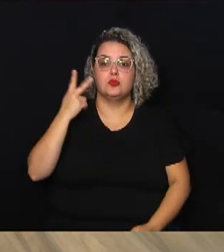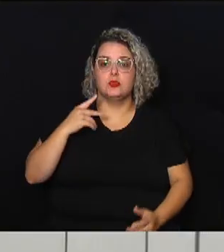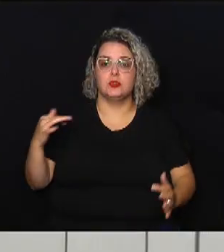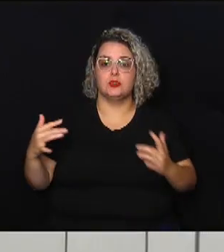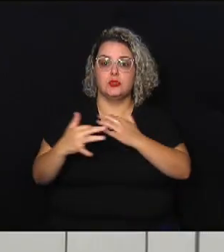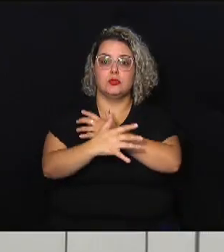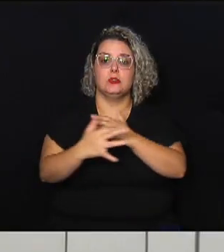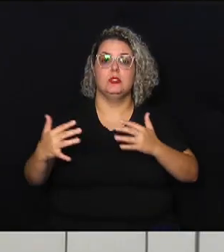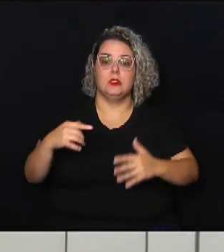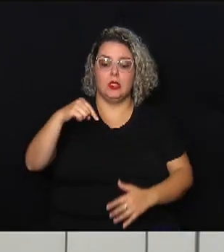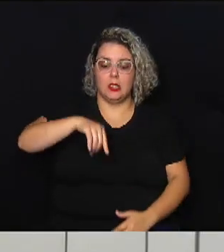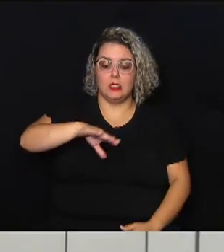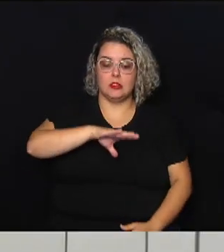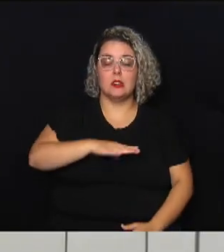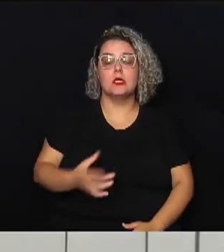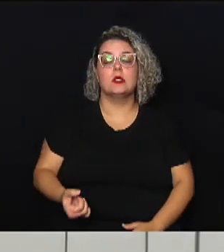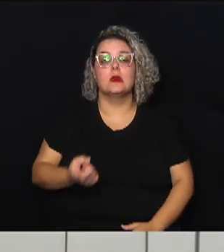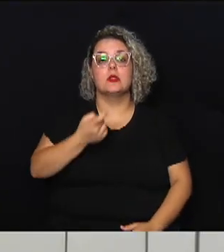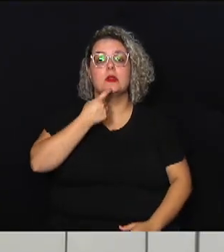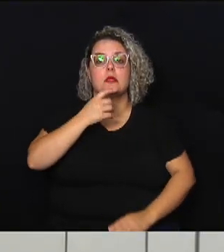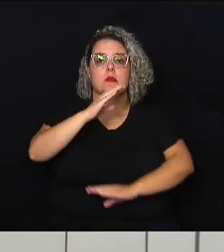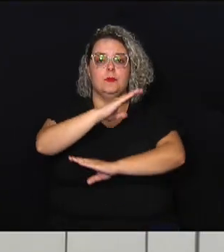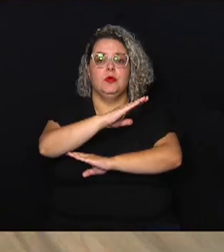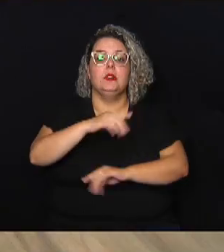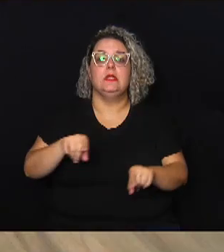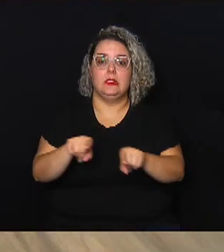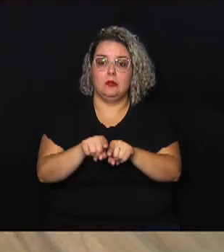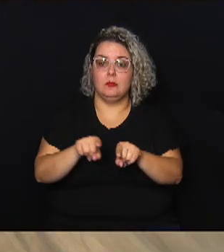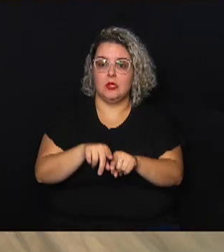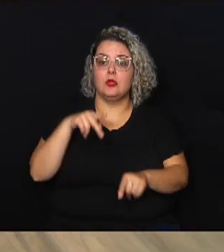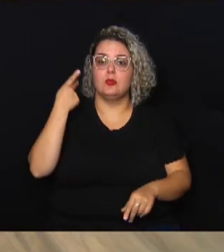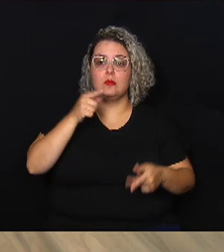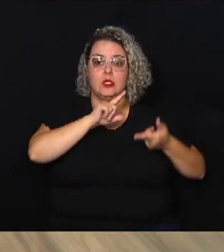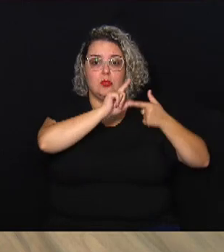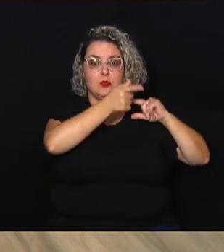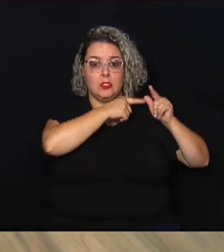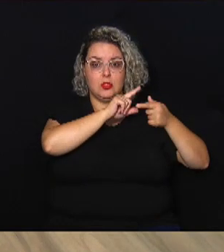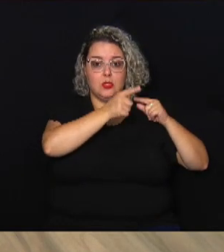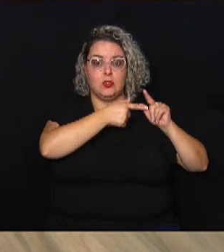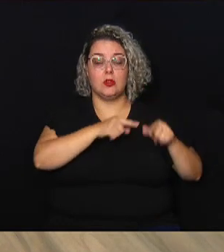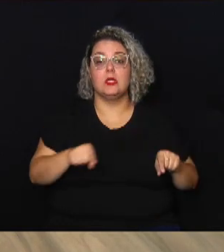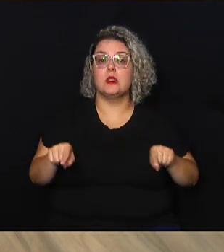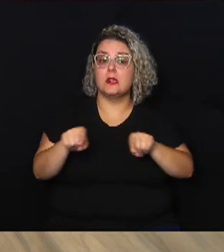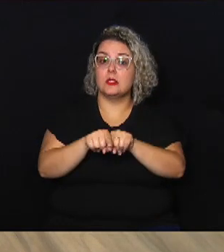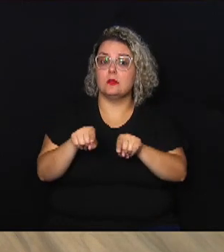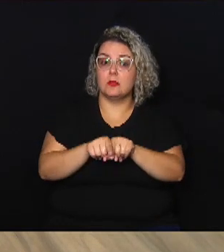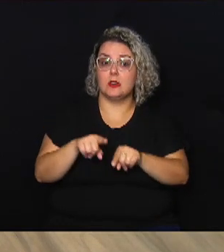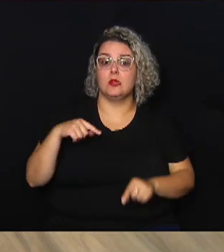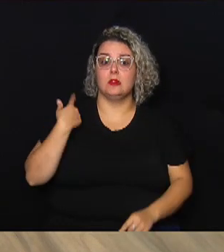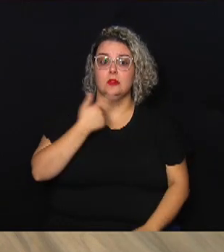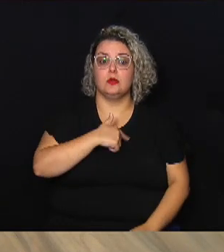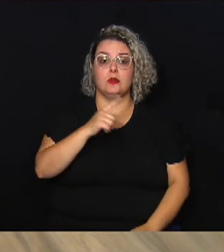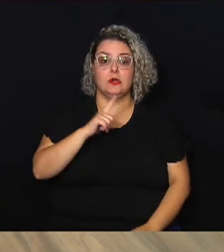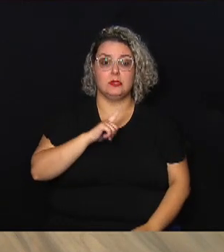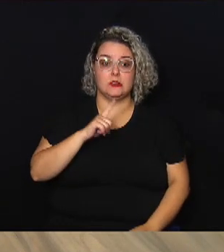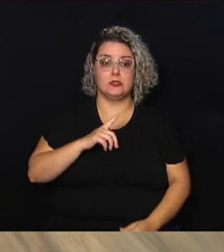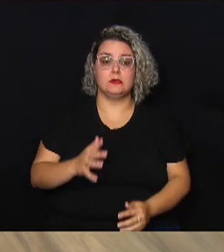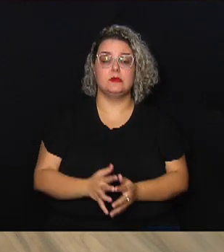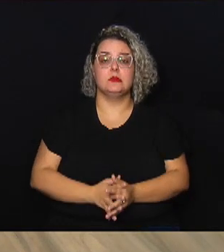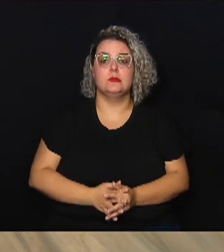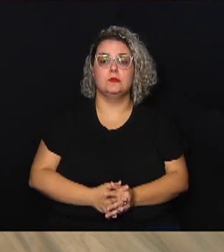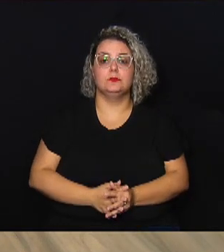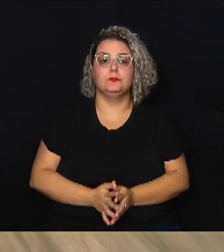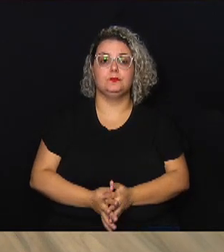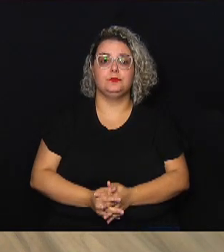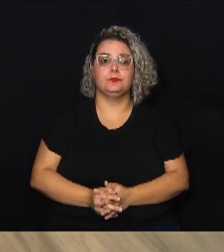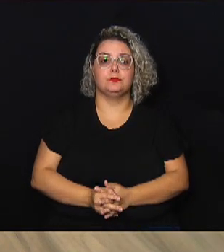Câmara Municipal de Campinas, também com o vereador Major Jaime, e também nós contamos ainda, olha, com